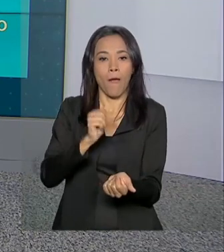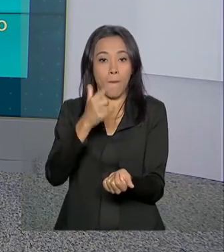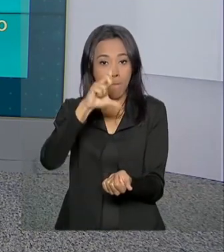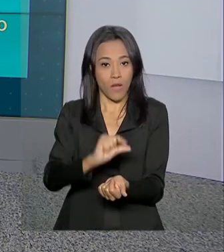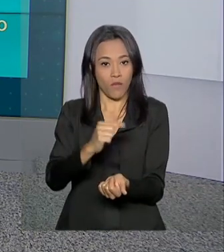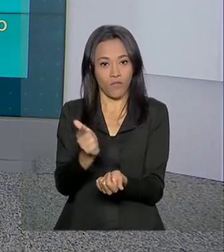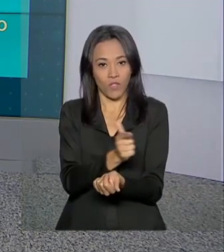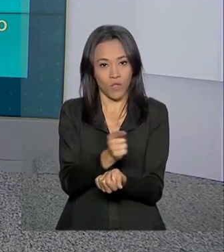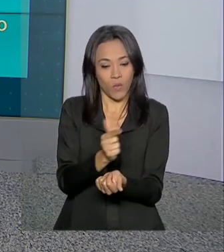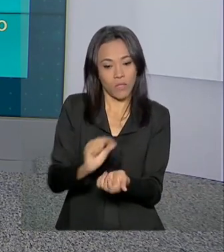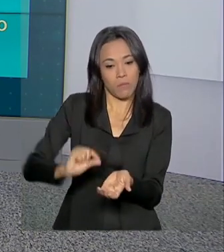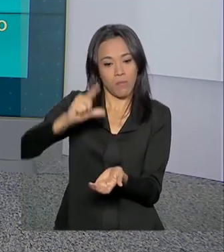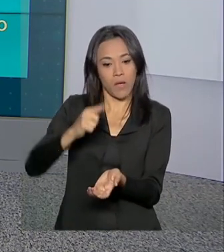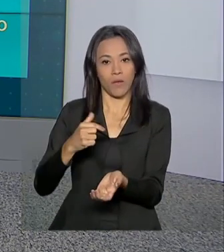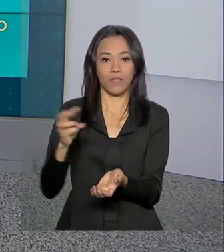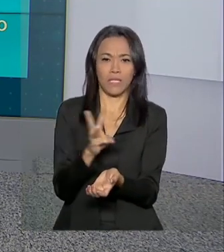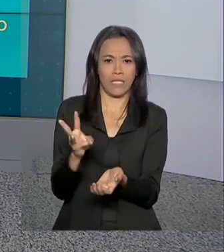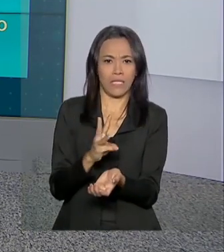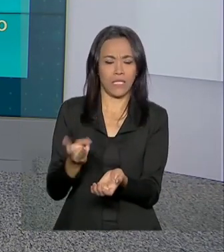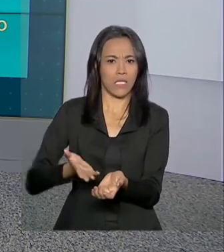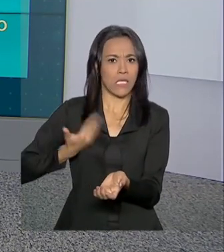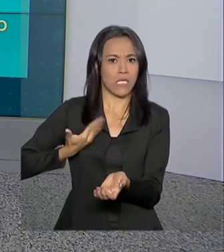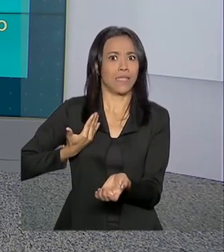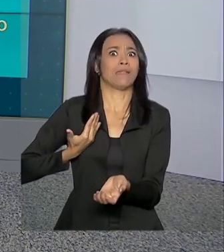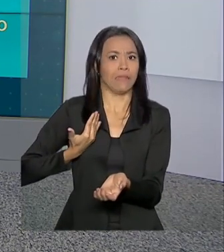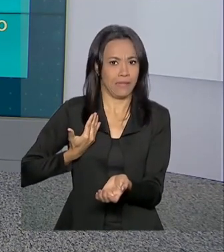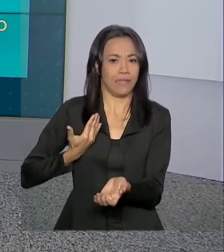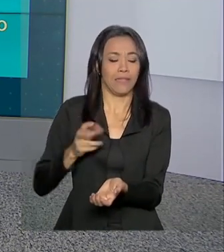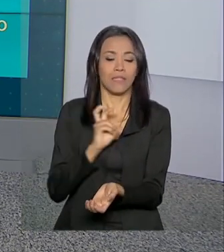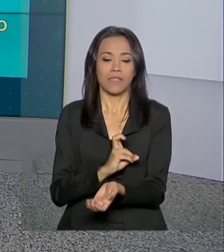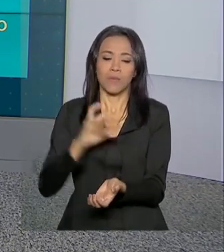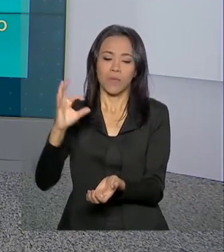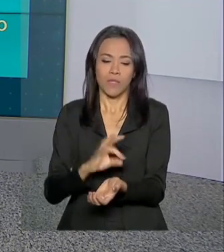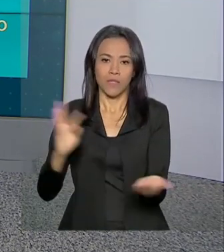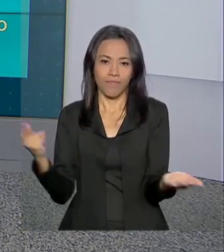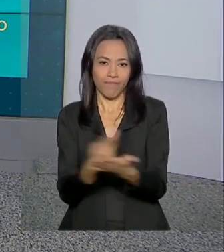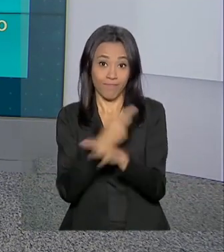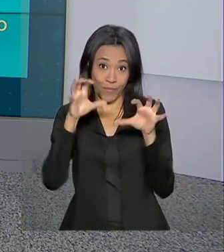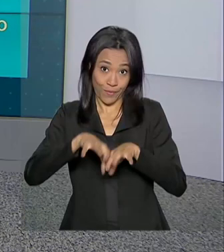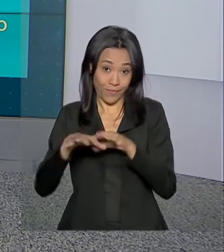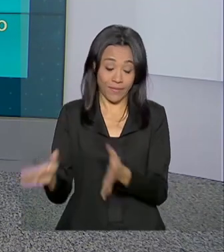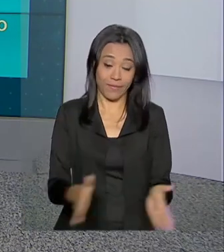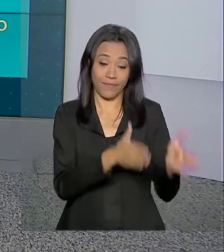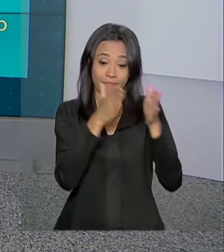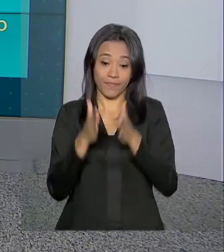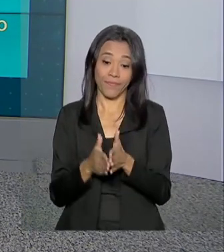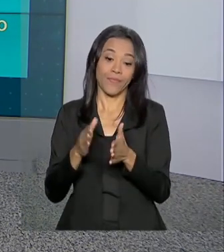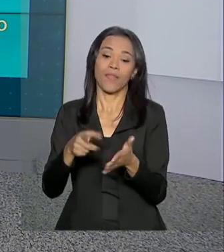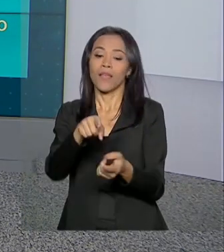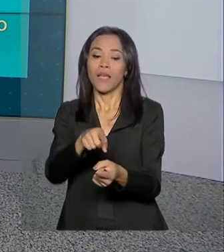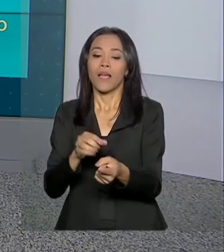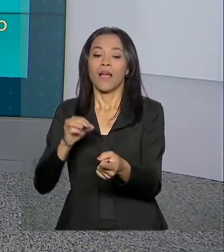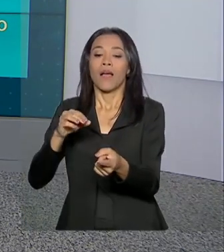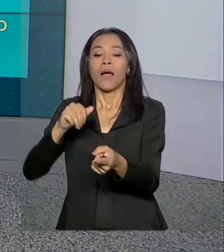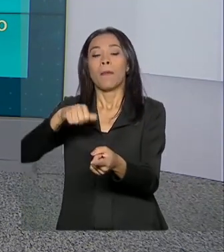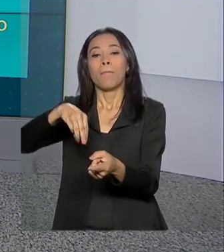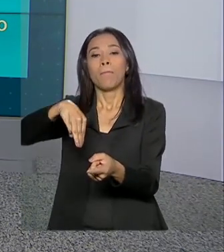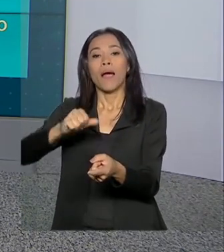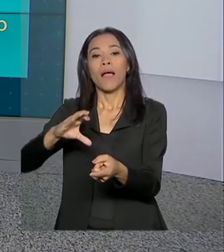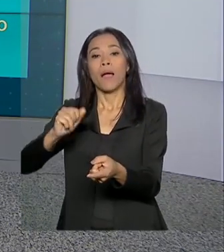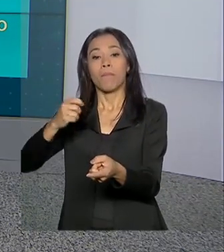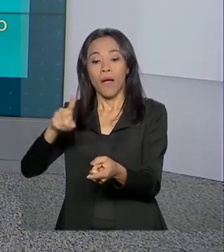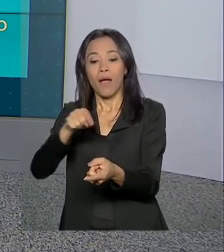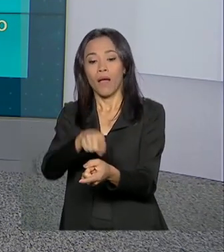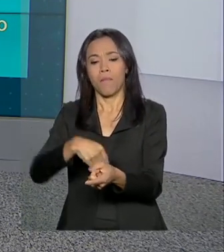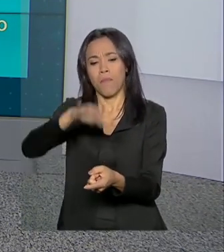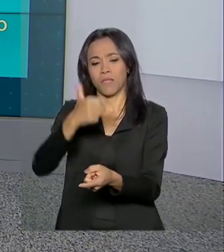22, máxima de 33 graus, calorão por lá, 5% de possibilidade de chuva. Macapá, mínima de 25, máxima